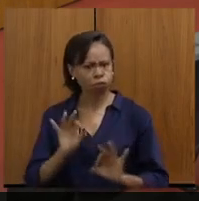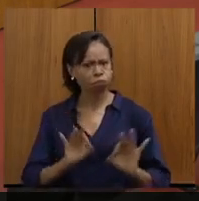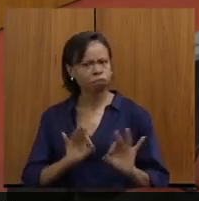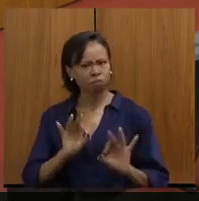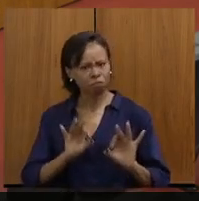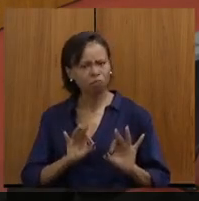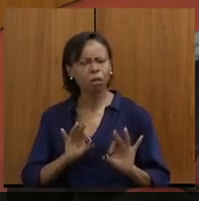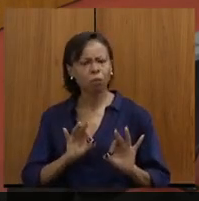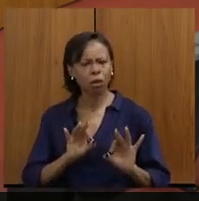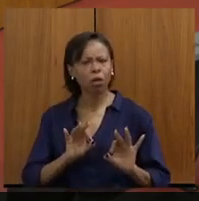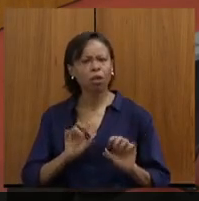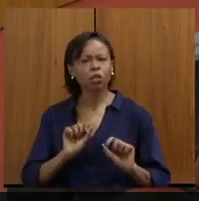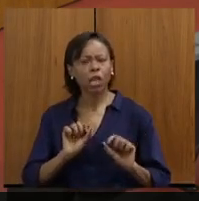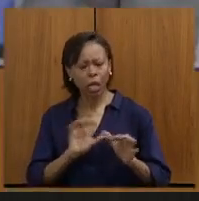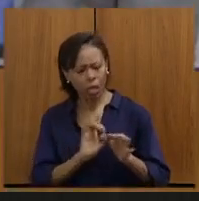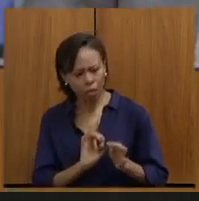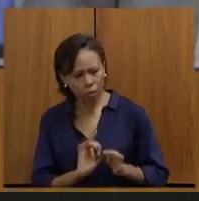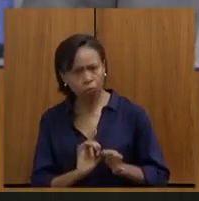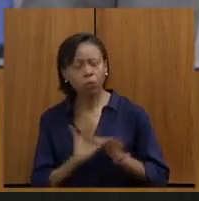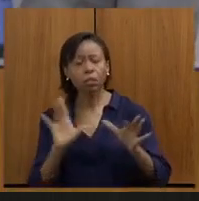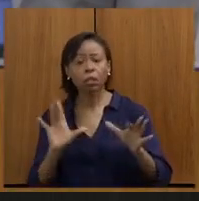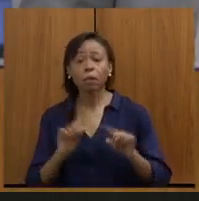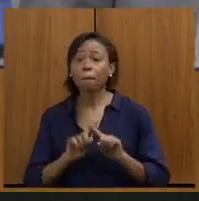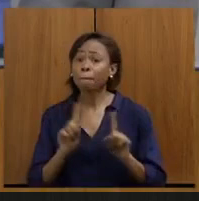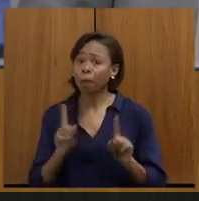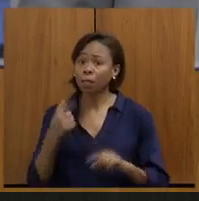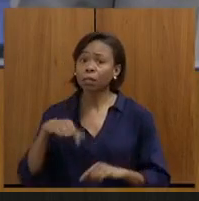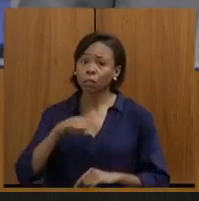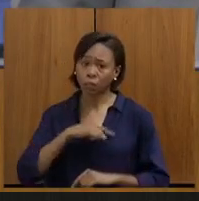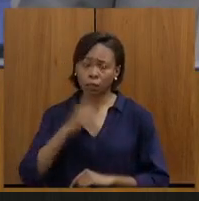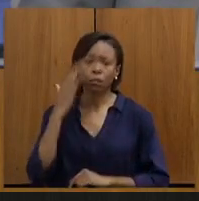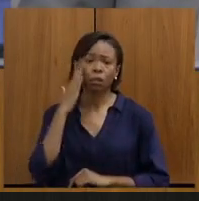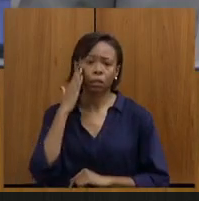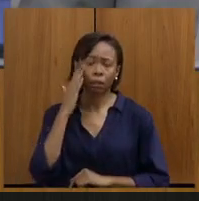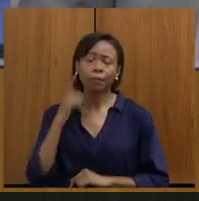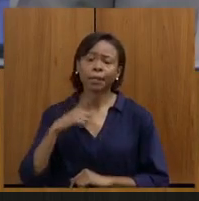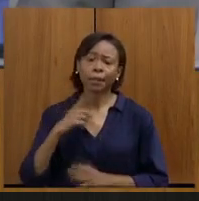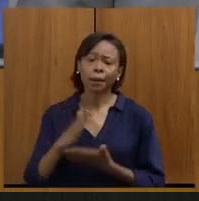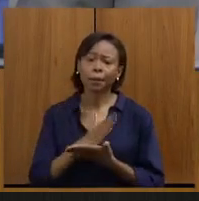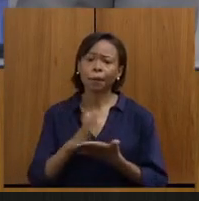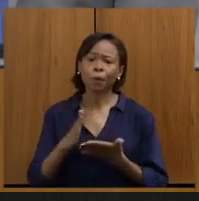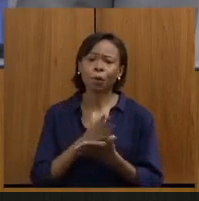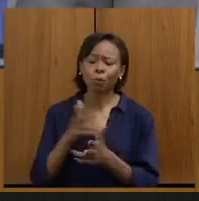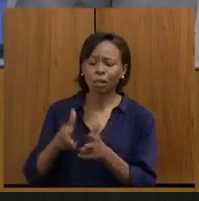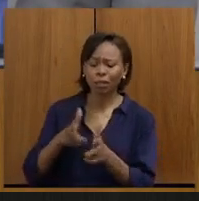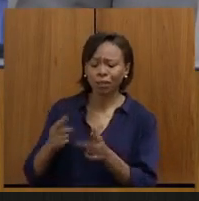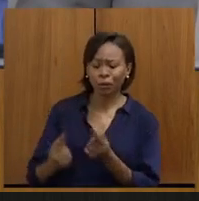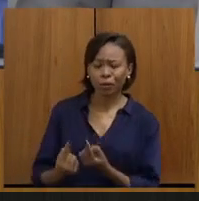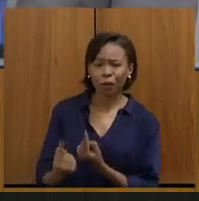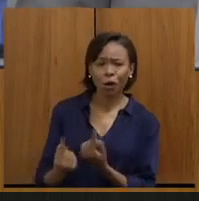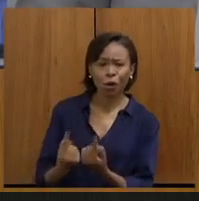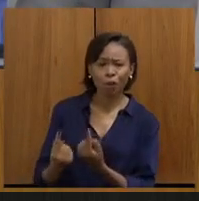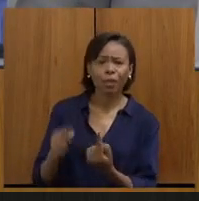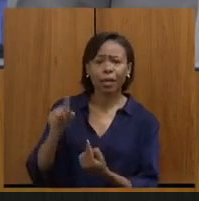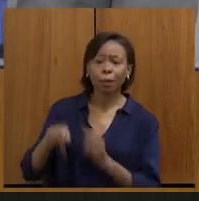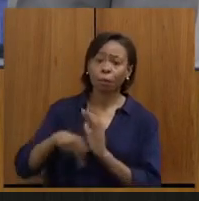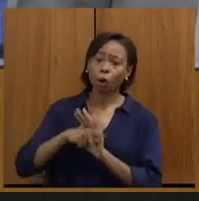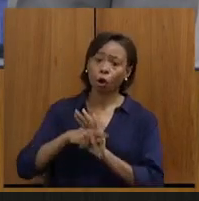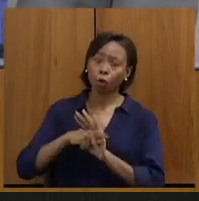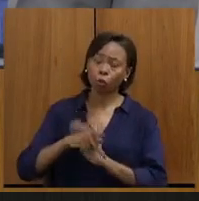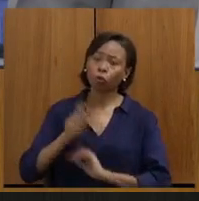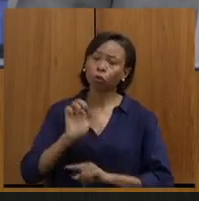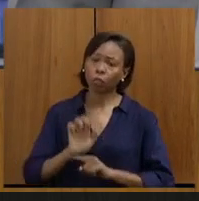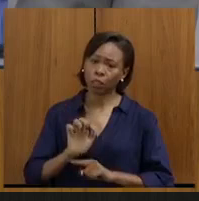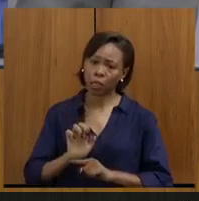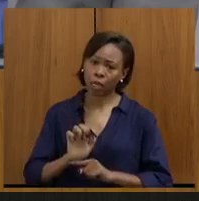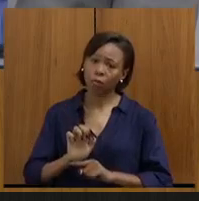autorizações, mas a gente entende que tem ferrovias que são ferrovias estaduais, e essas ferrovias têm que ser